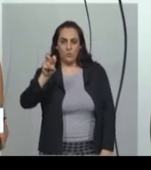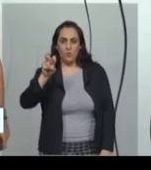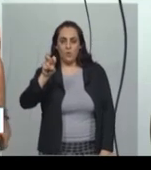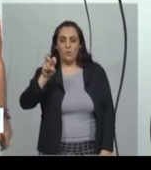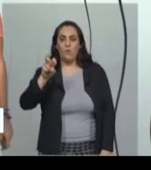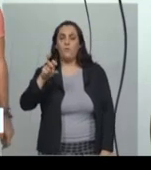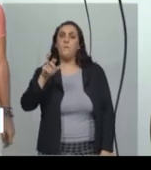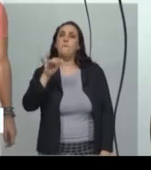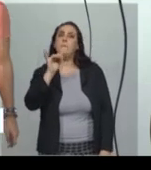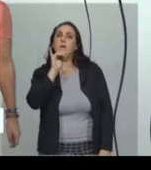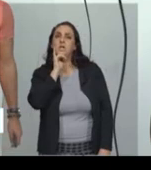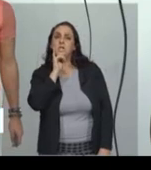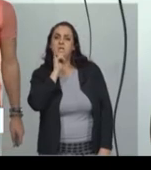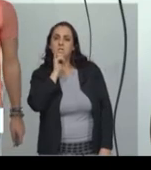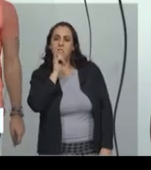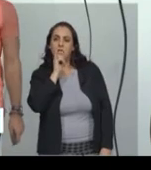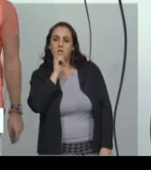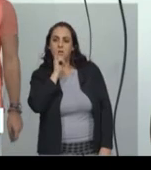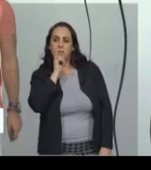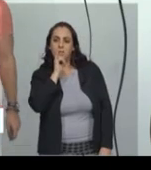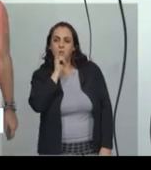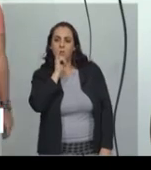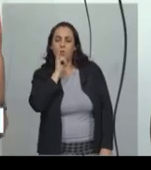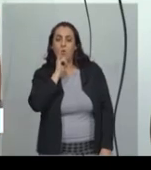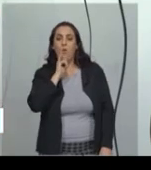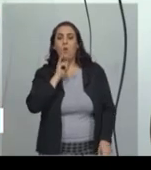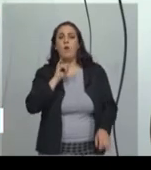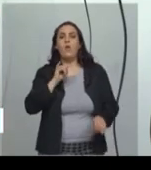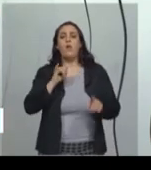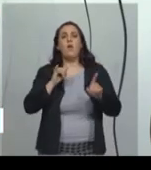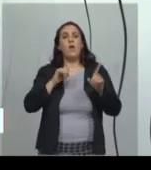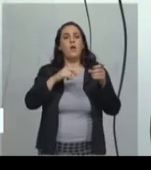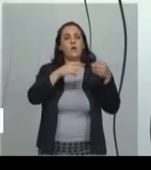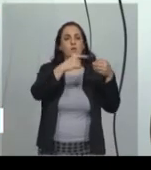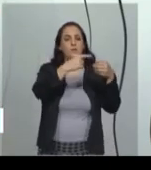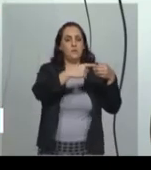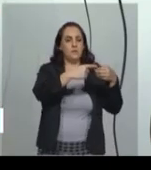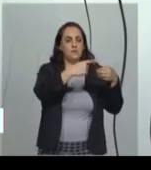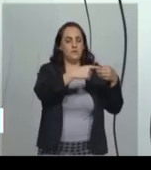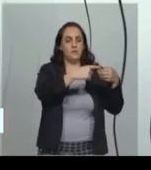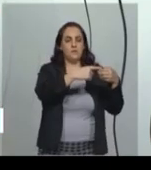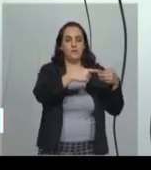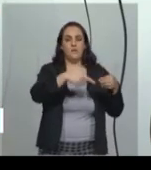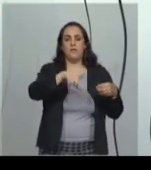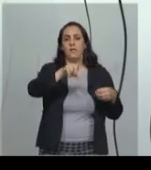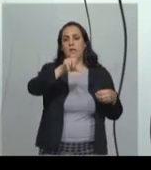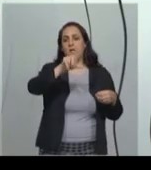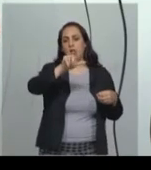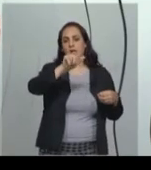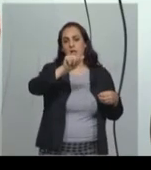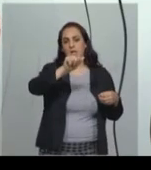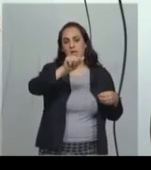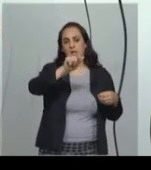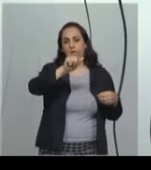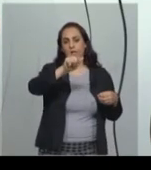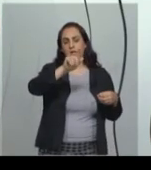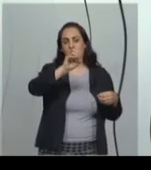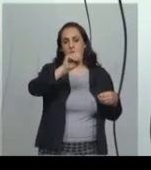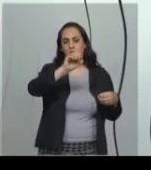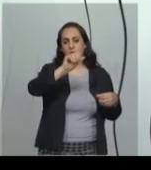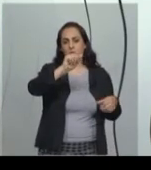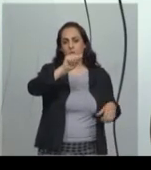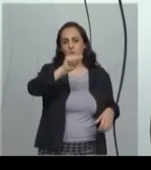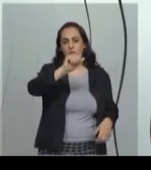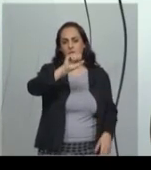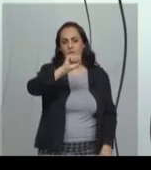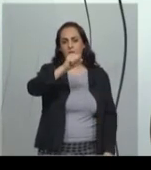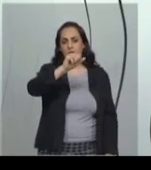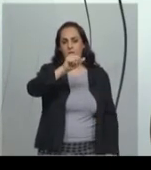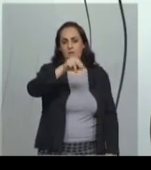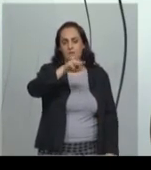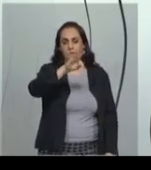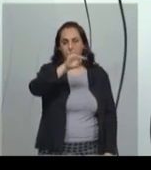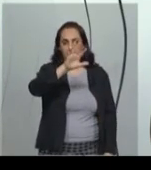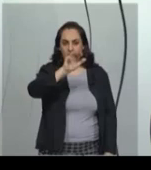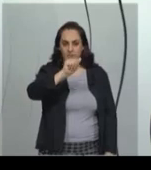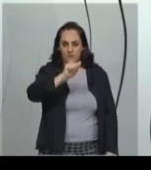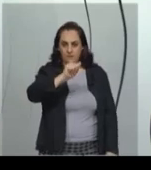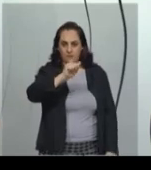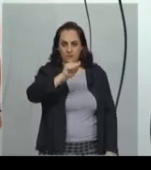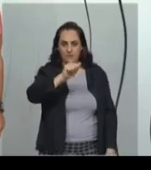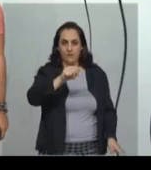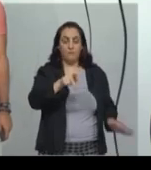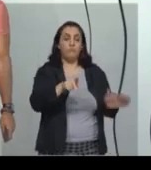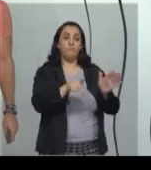Confins, que pertencia à cidade de Lagoa Santa, o município de Lagoa Santa, ele foi emancipado. Então,